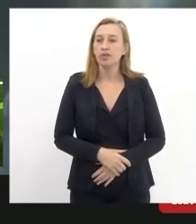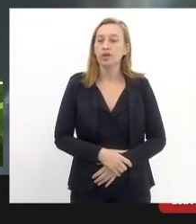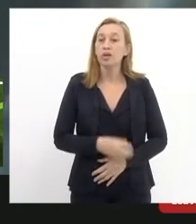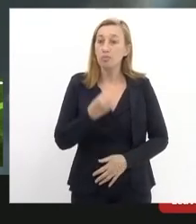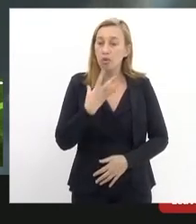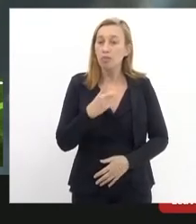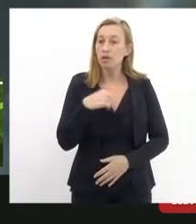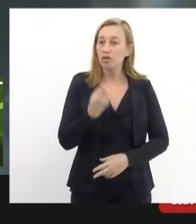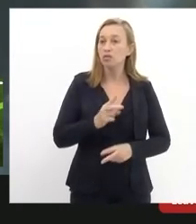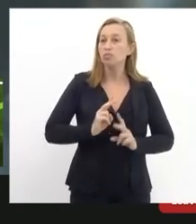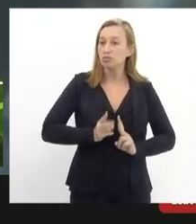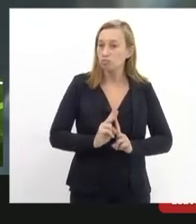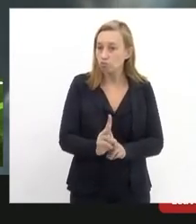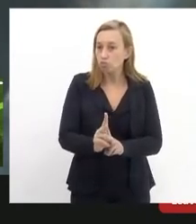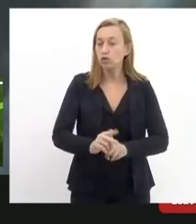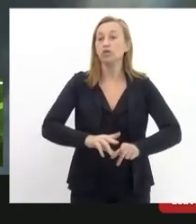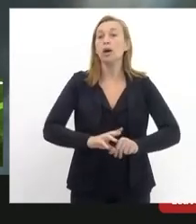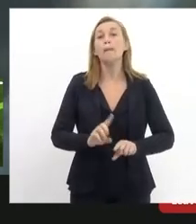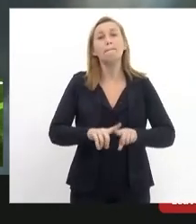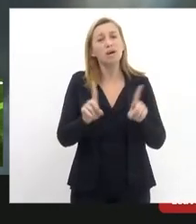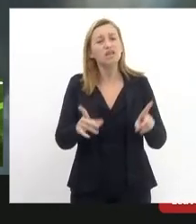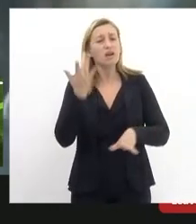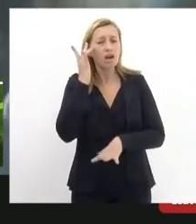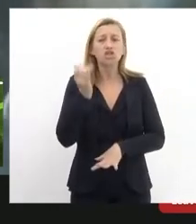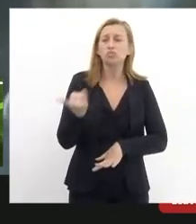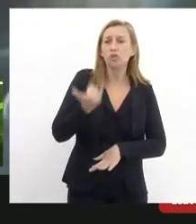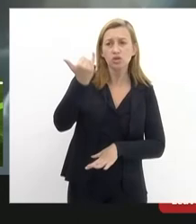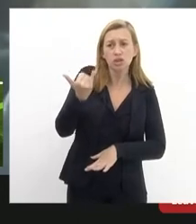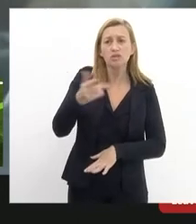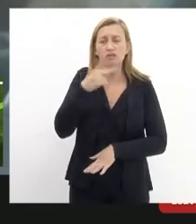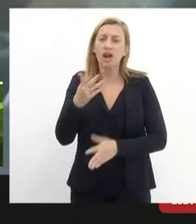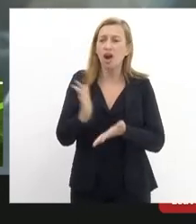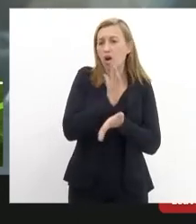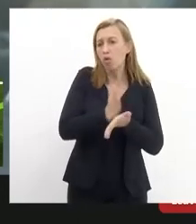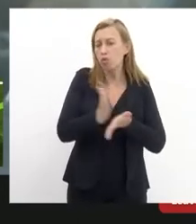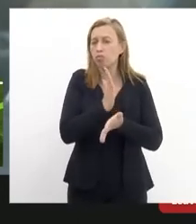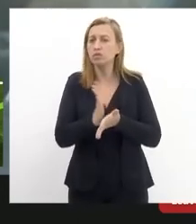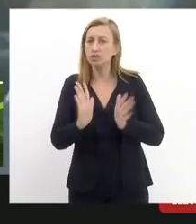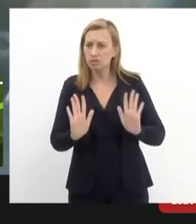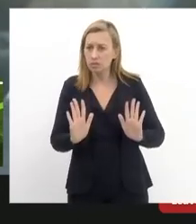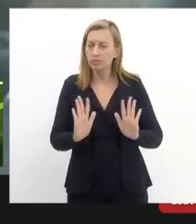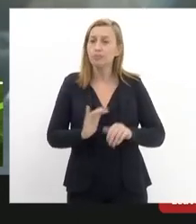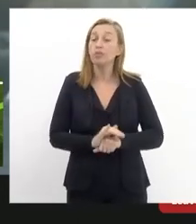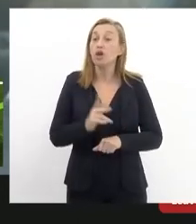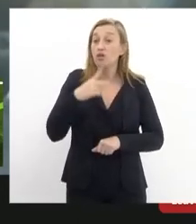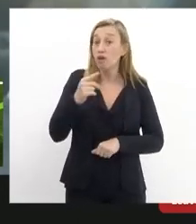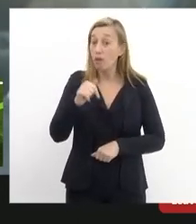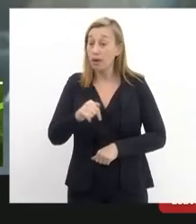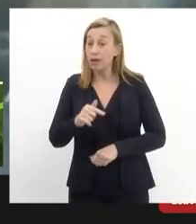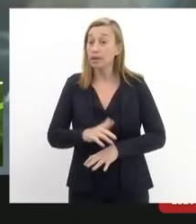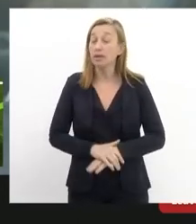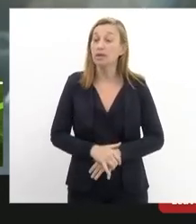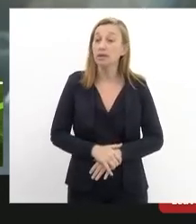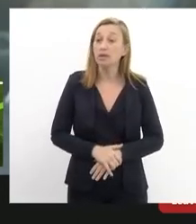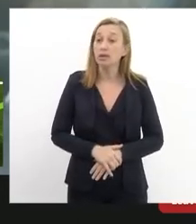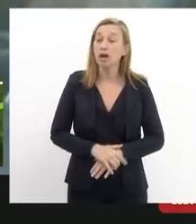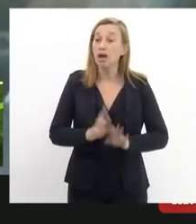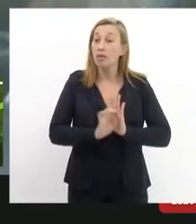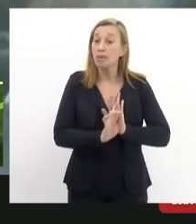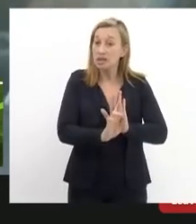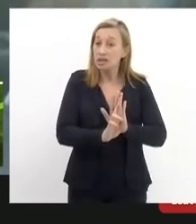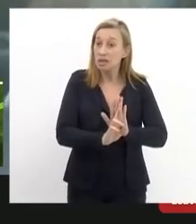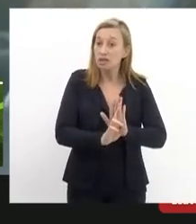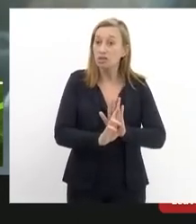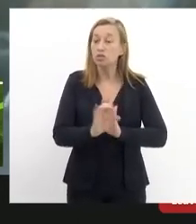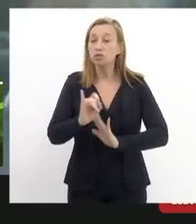gente poder caminhar mas acho importante trazer algumas outras questões a gente ouviu aqui da representação